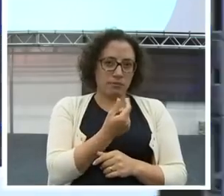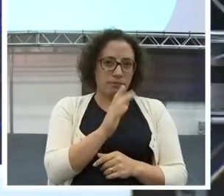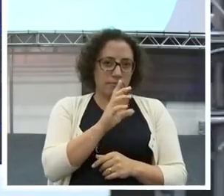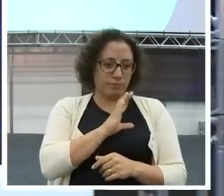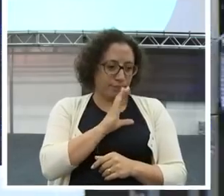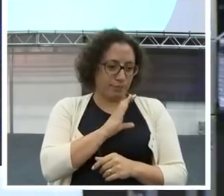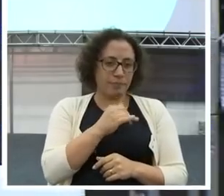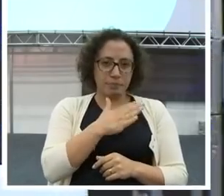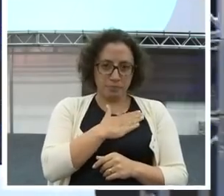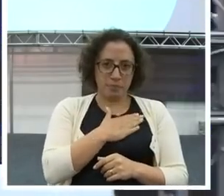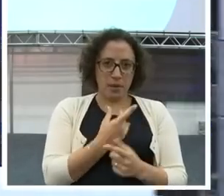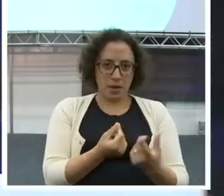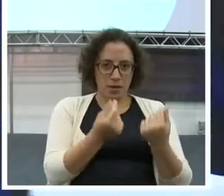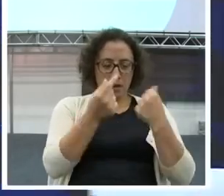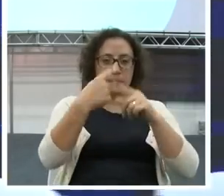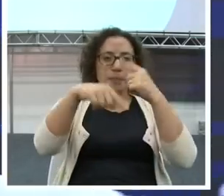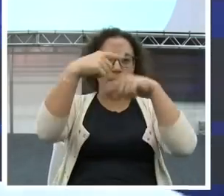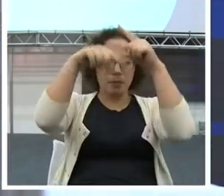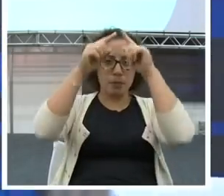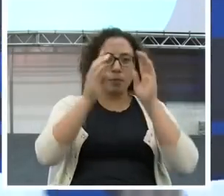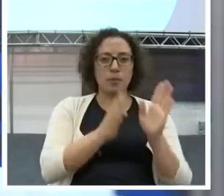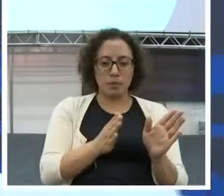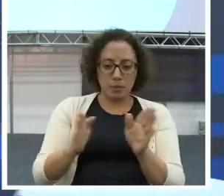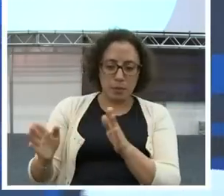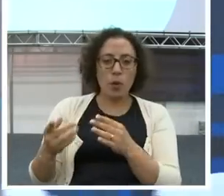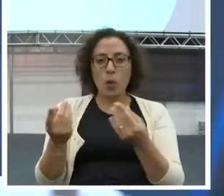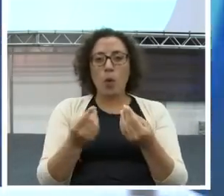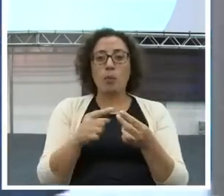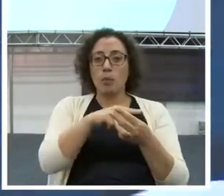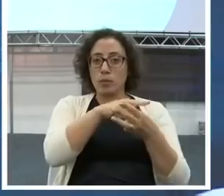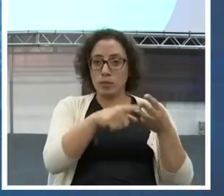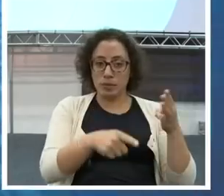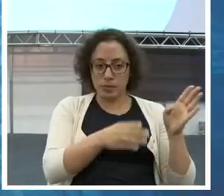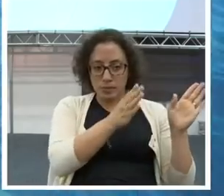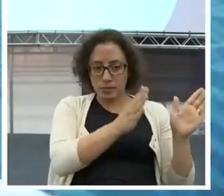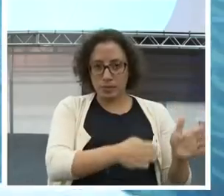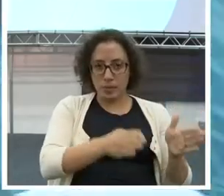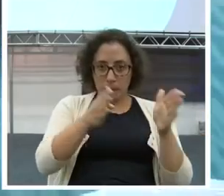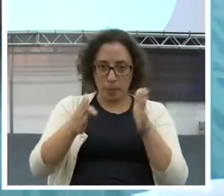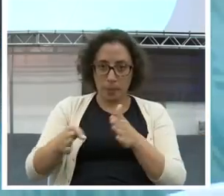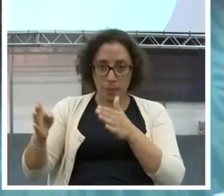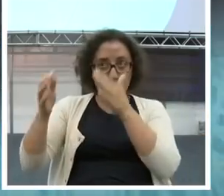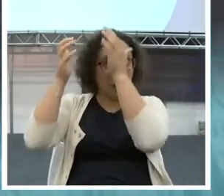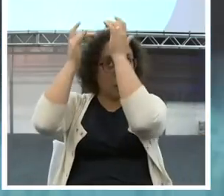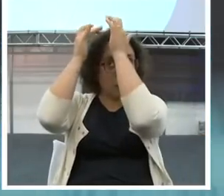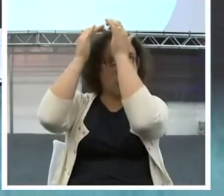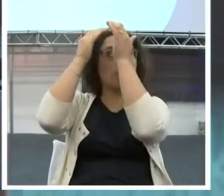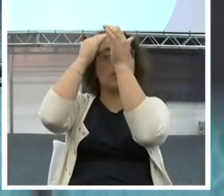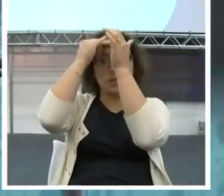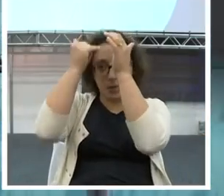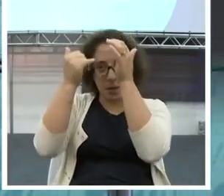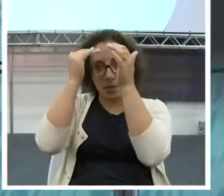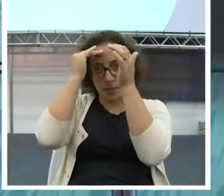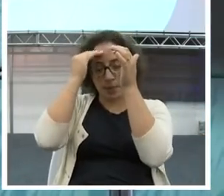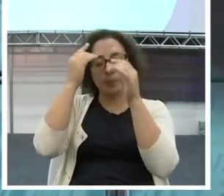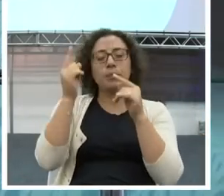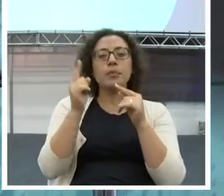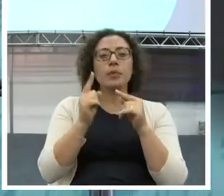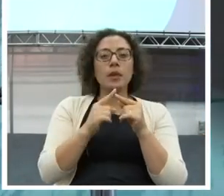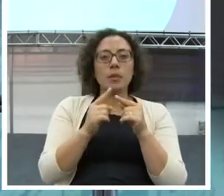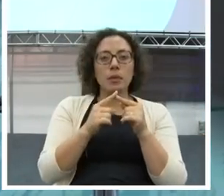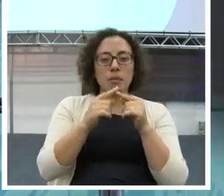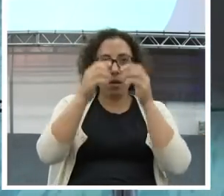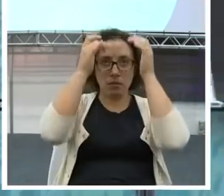desenvolvida através de três processos emocionais que o nosso cérebro reconhece. São eles, o primeiro